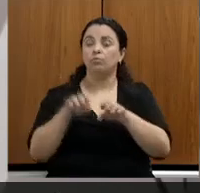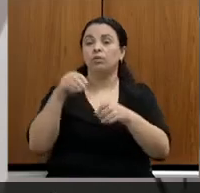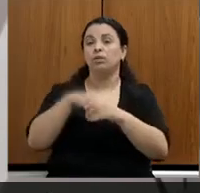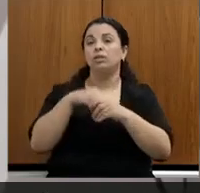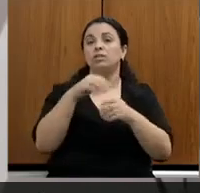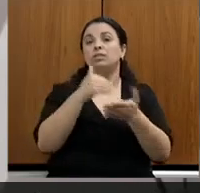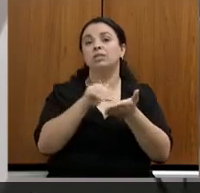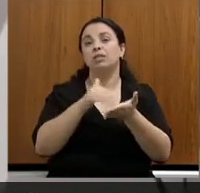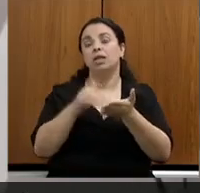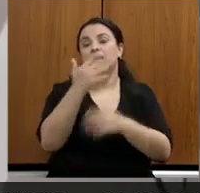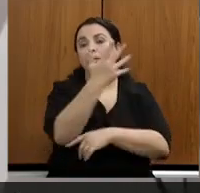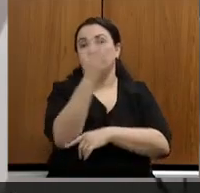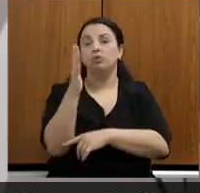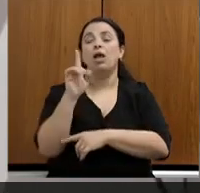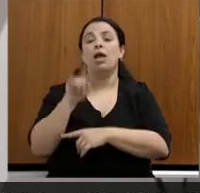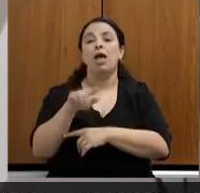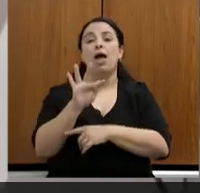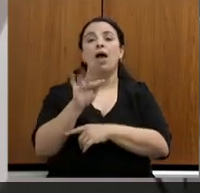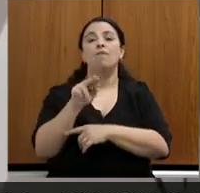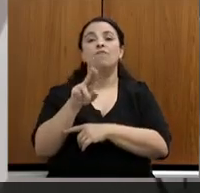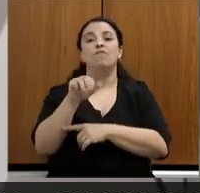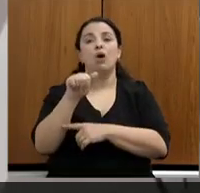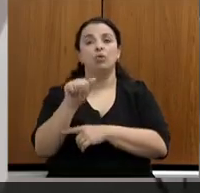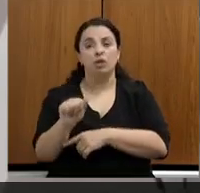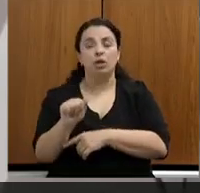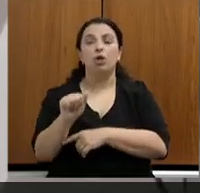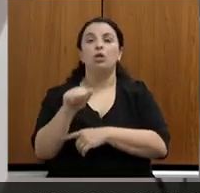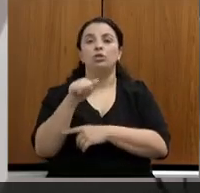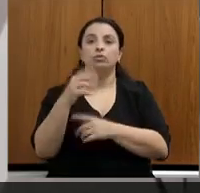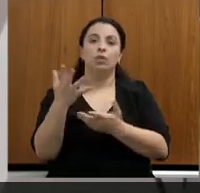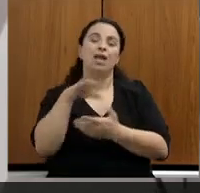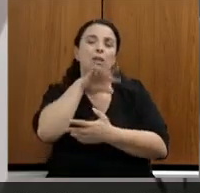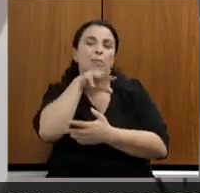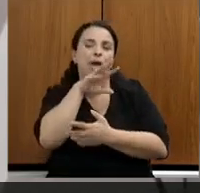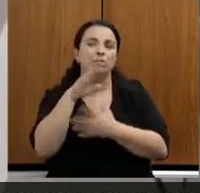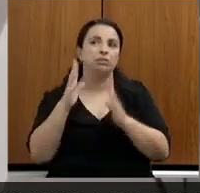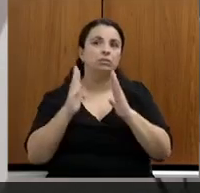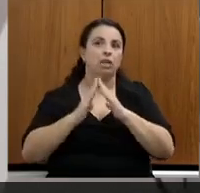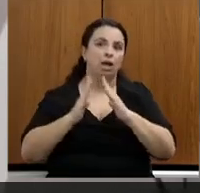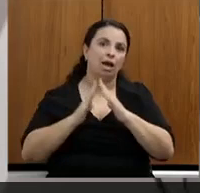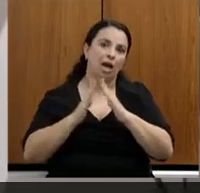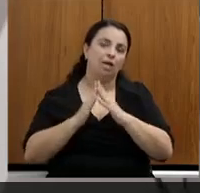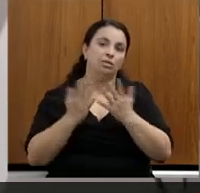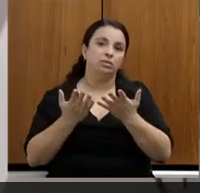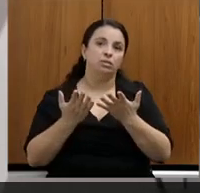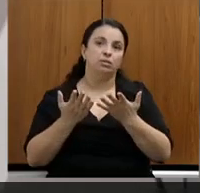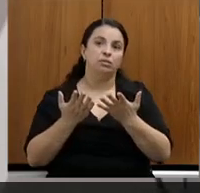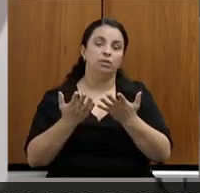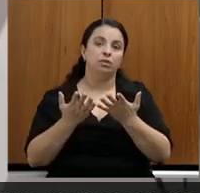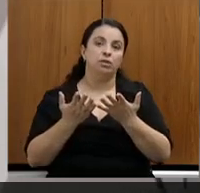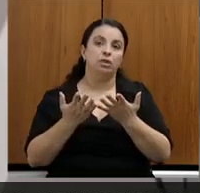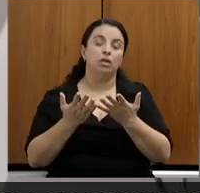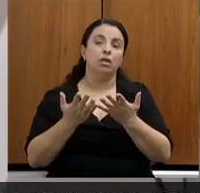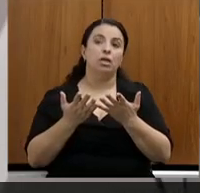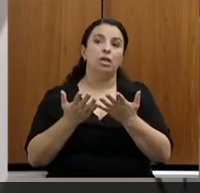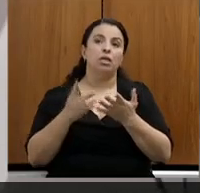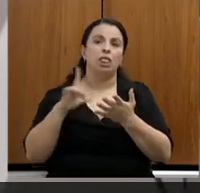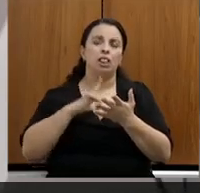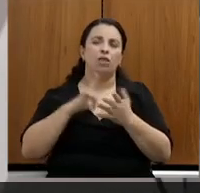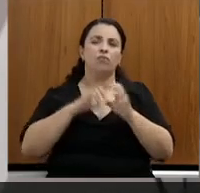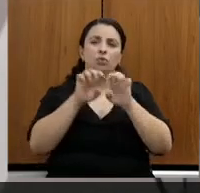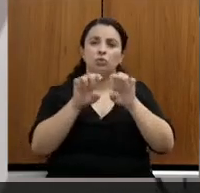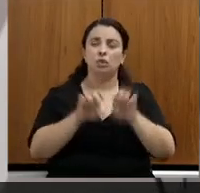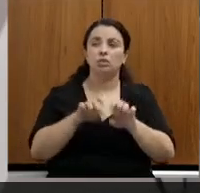Ambiente, a fauna doméstica. Nós tivemos uma definição institucional interna de mudar a fauna doméstica, que antes